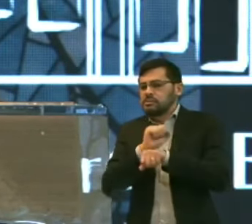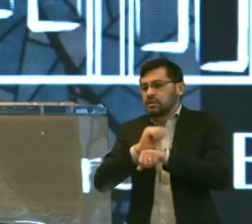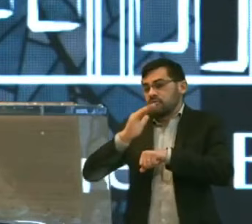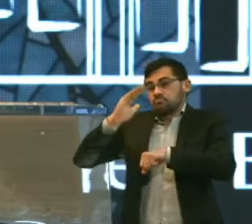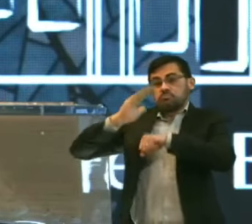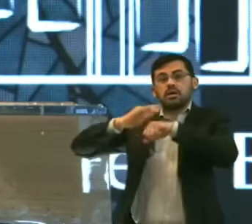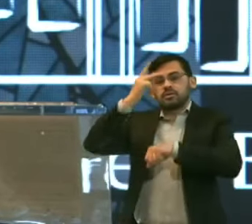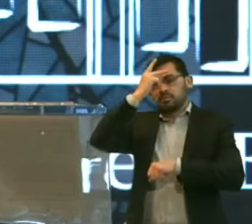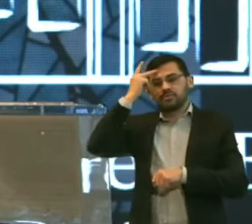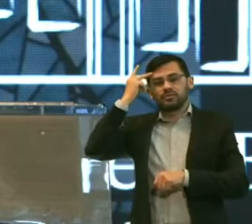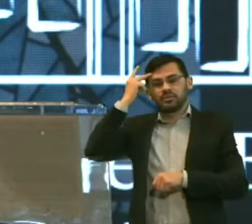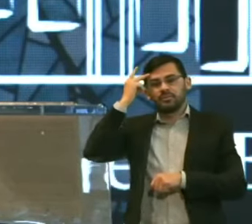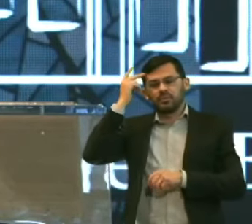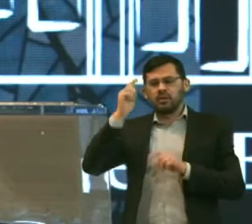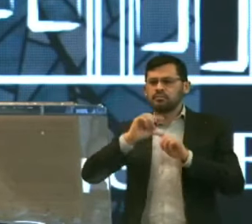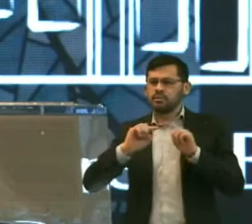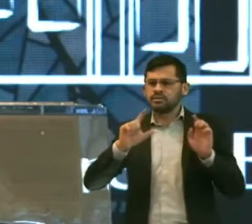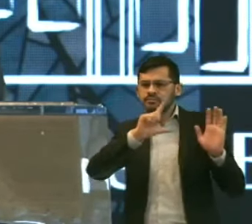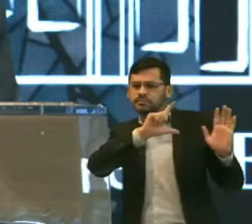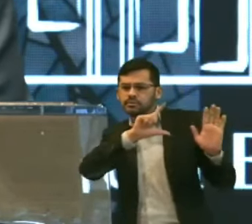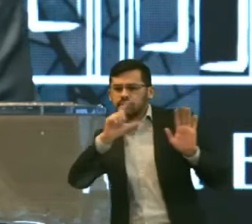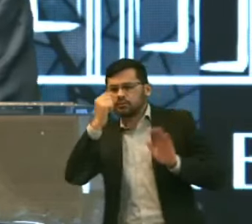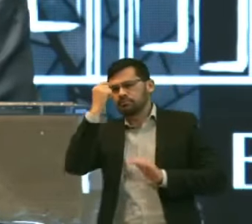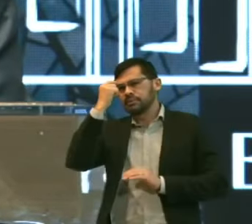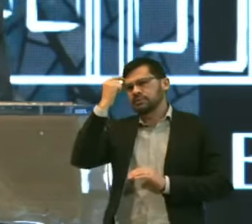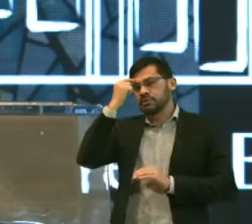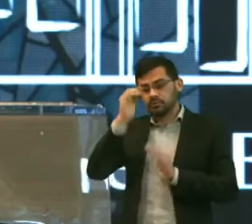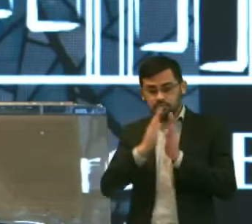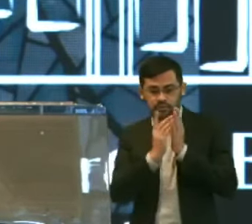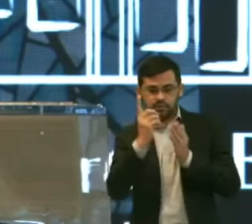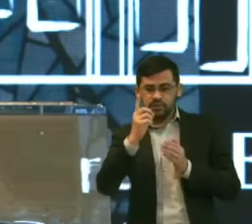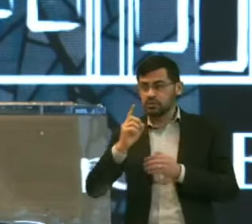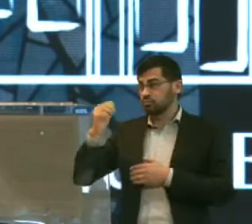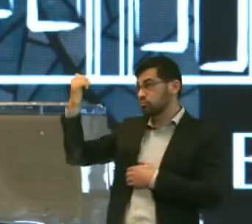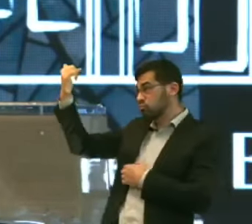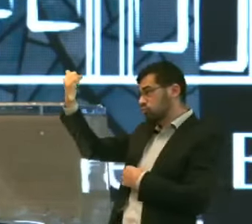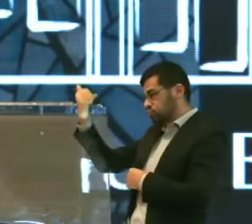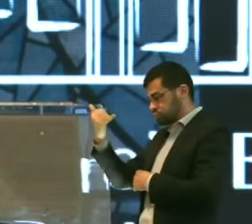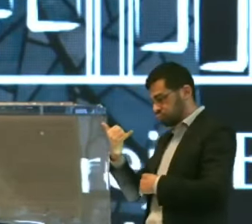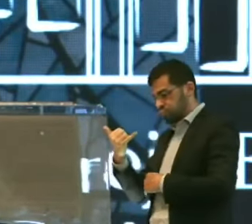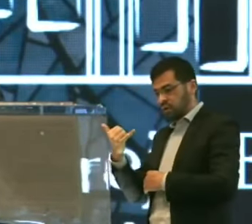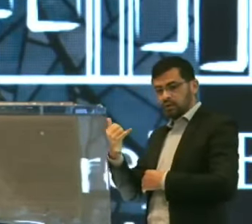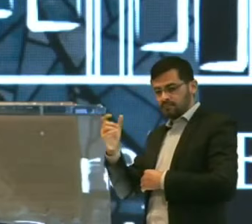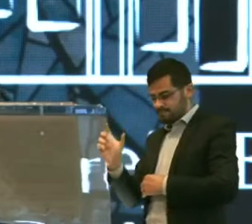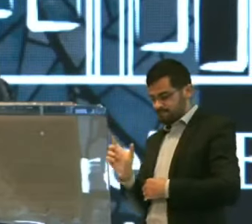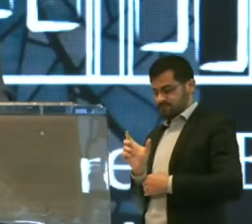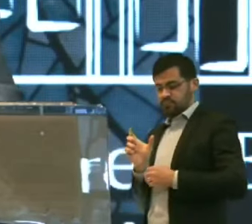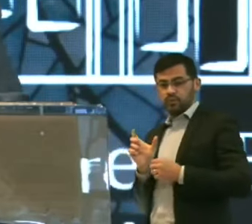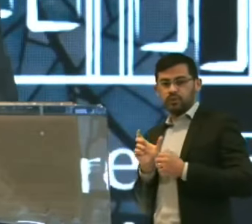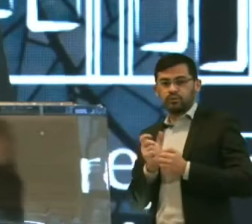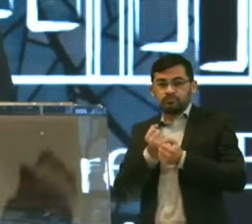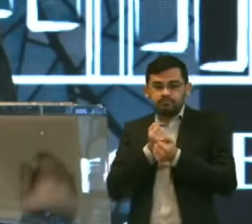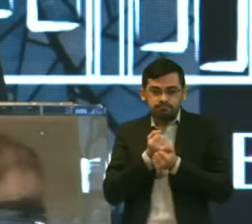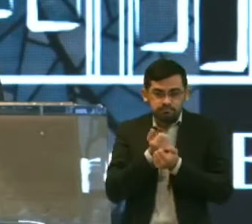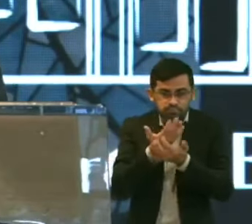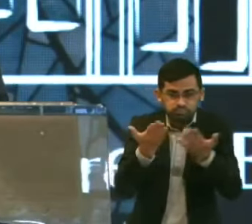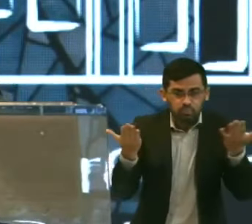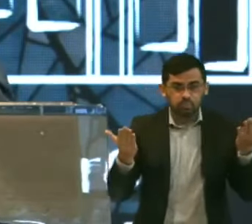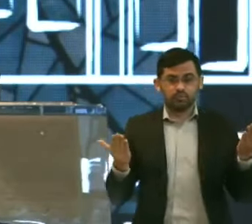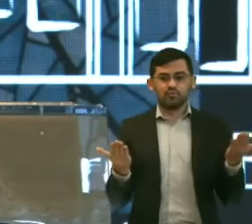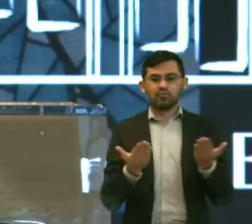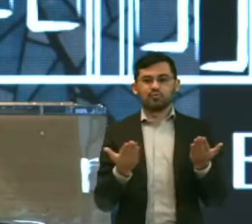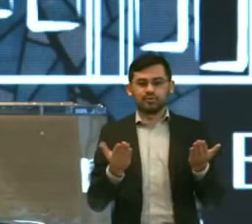E aí essa semana Meditando na palavra de Deus Deus colocou no meu coração A mensagem que eu quero repartir com você hoje